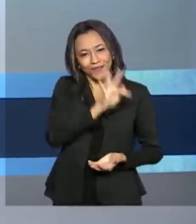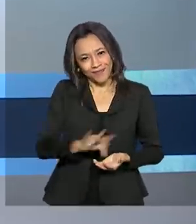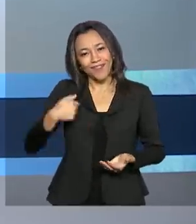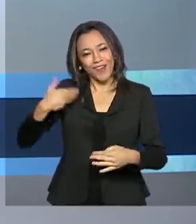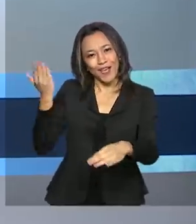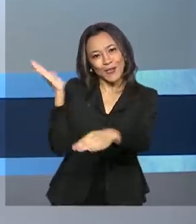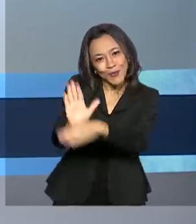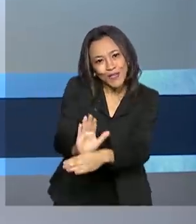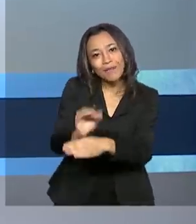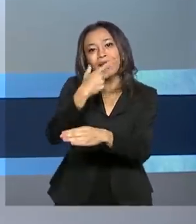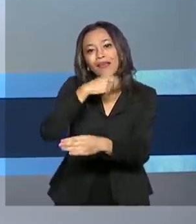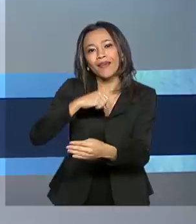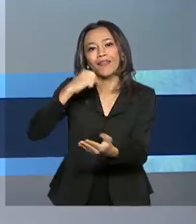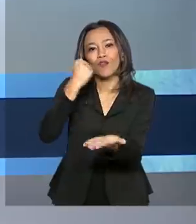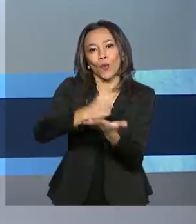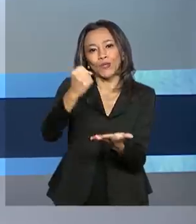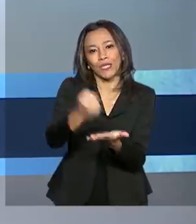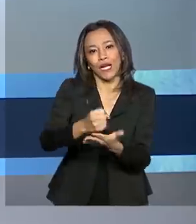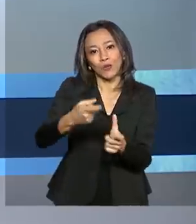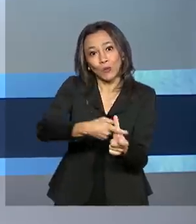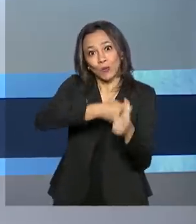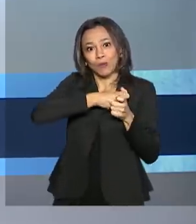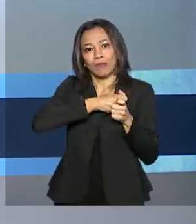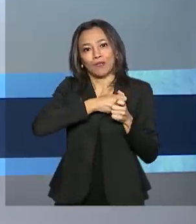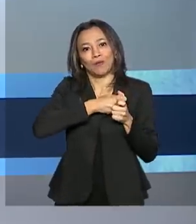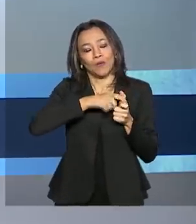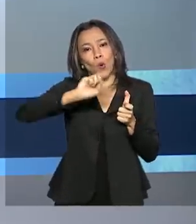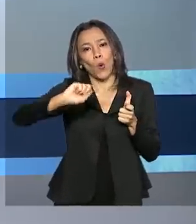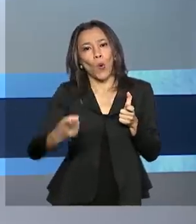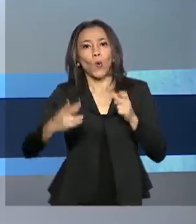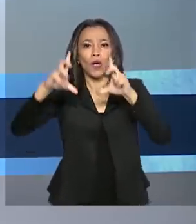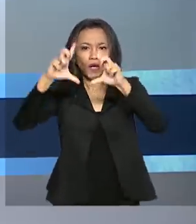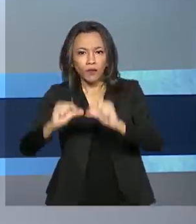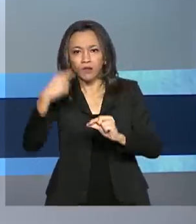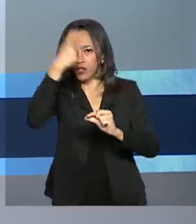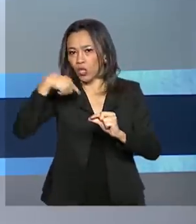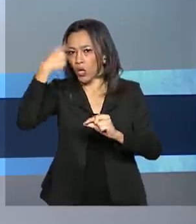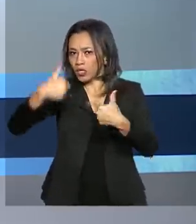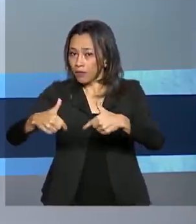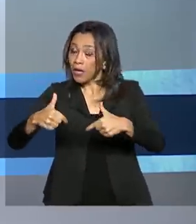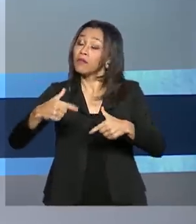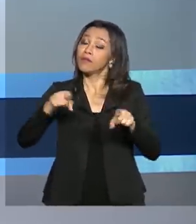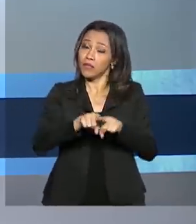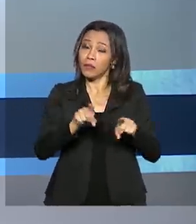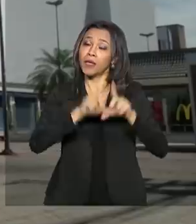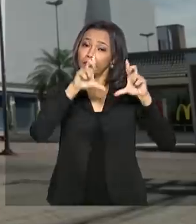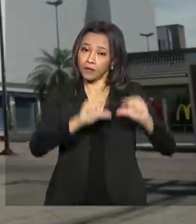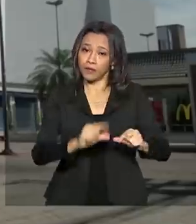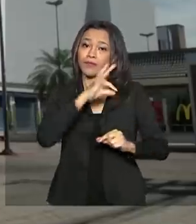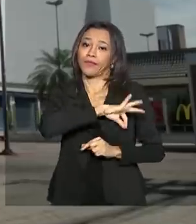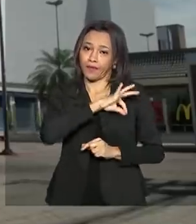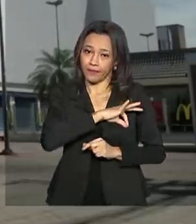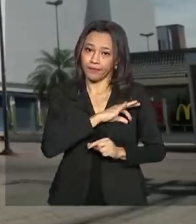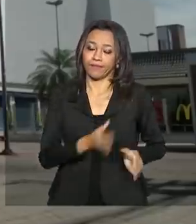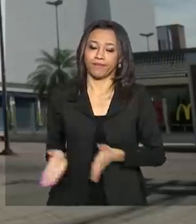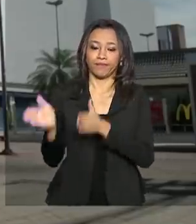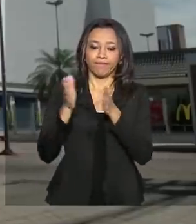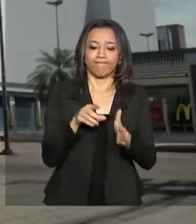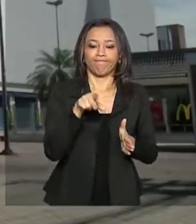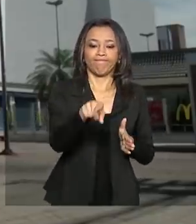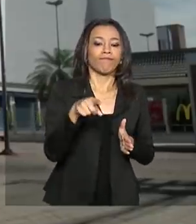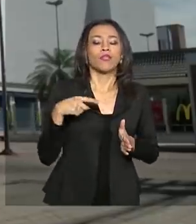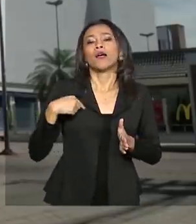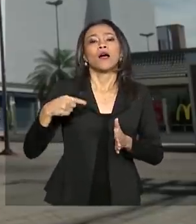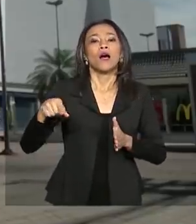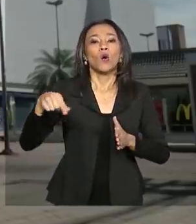renda de quem teve o contrato de trabalho suspenso ou teve redução de jornada e de salário. Com as atividades do